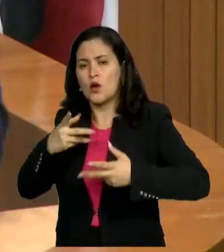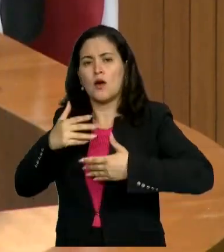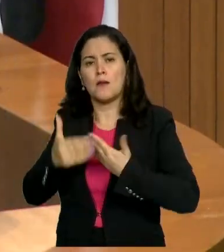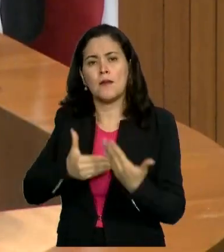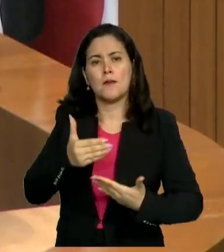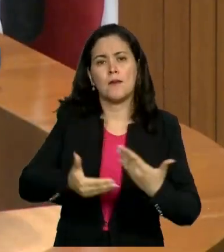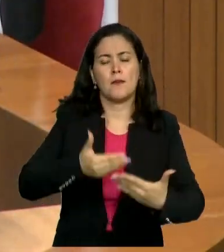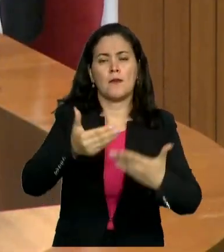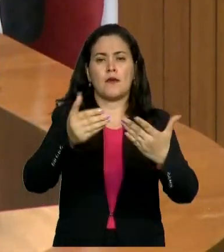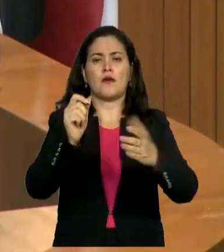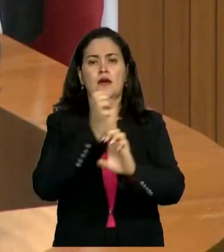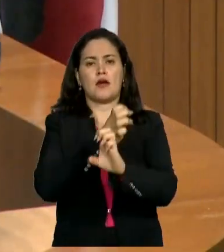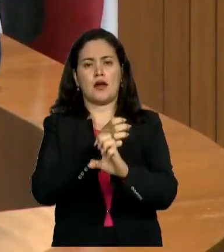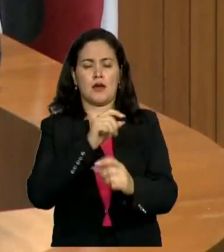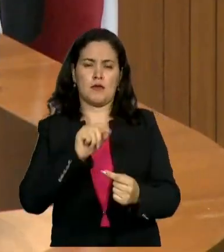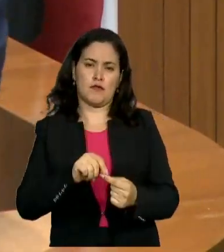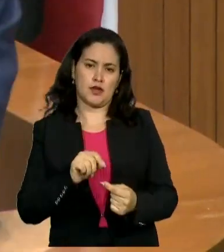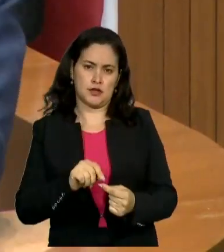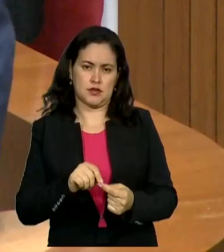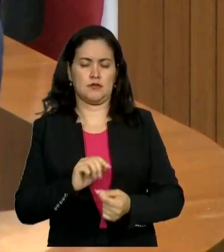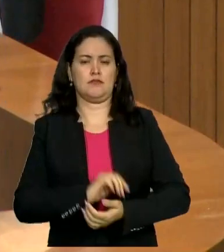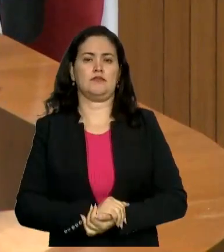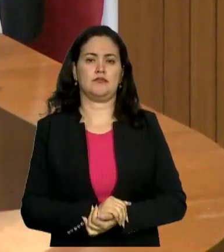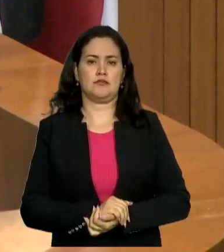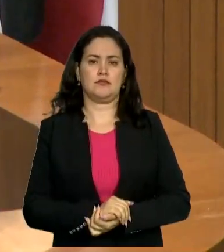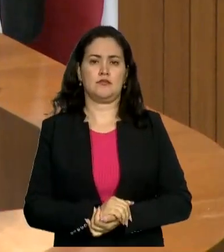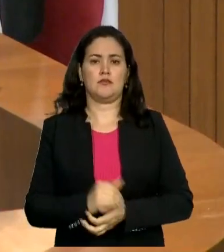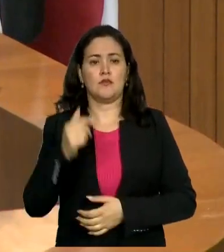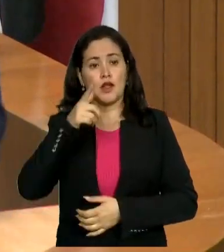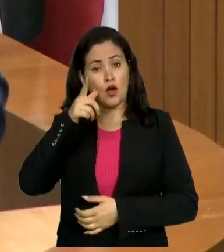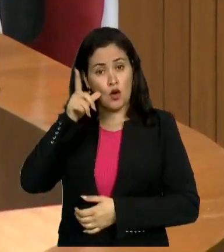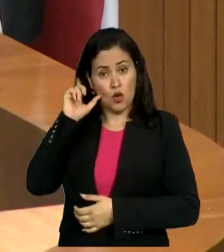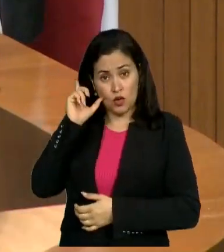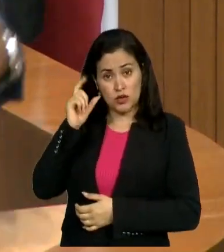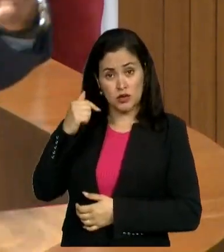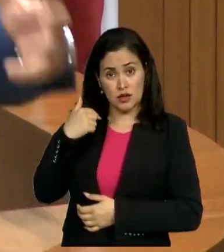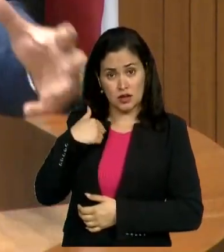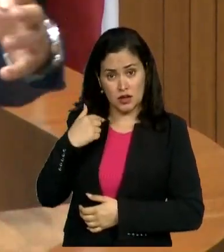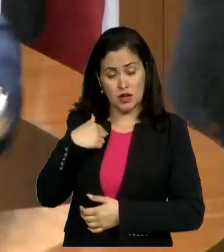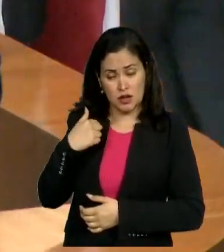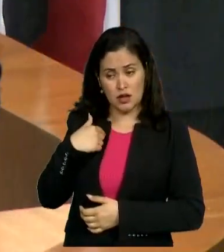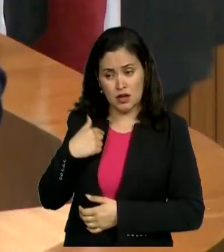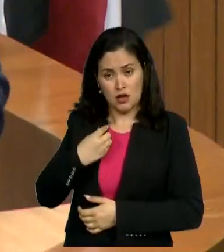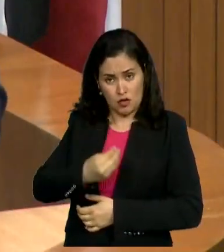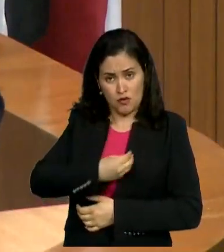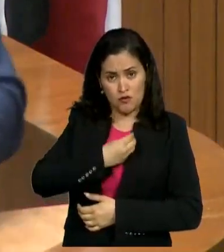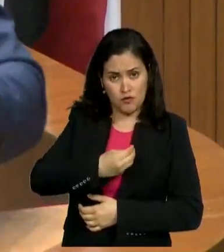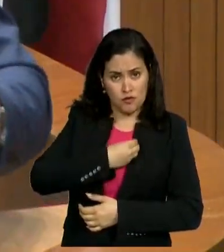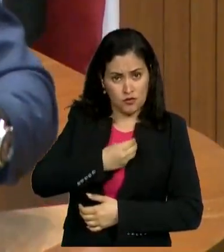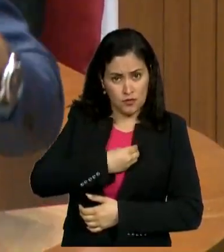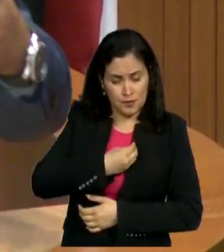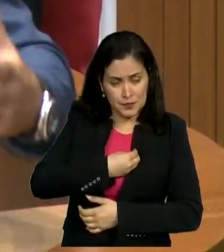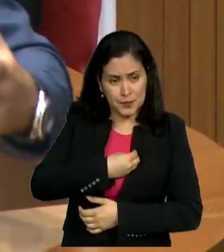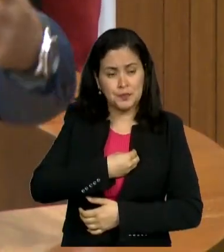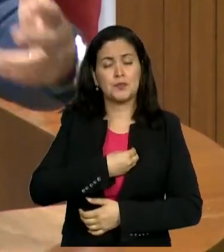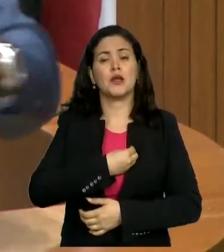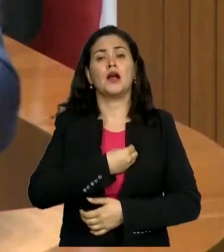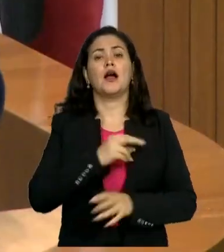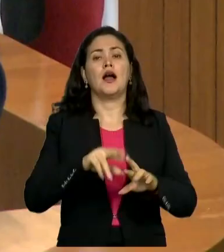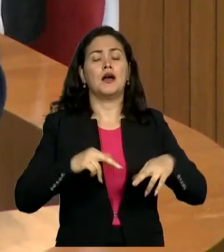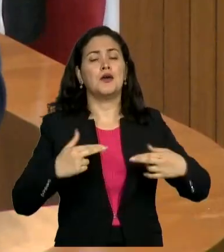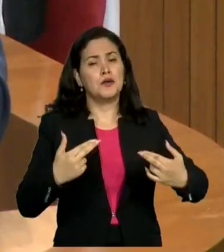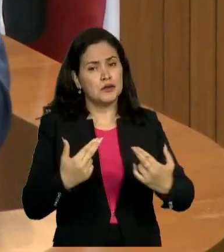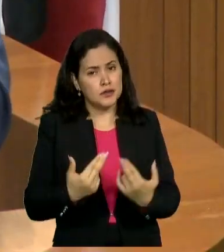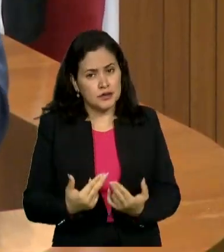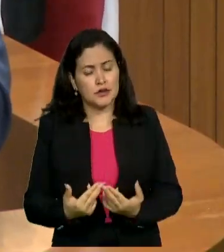apresentando. Ontem eu estive, e eu trago aqui, peço para que coloque no mapa, eu estive com a regional da CAEMA, fazendo algumas reivindicações